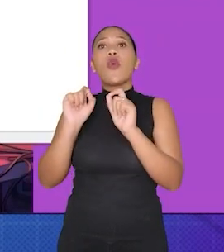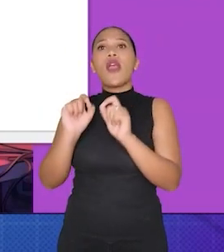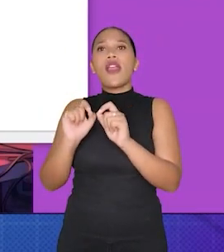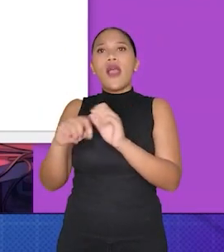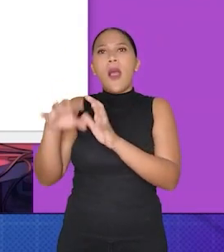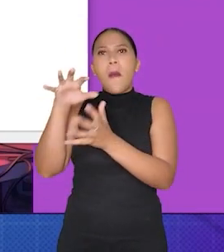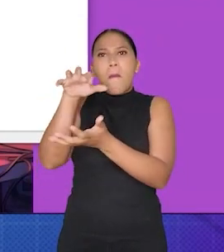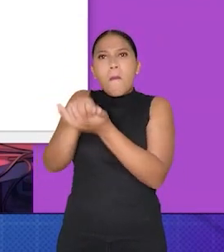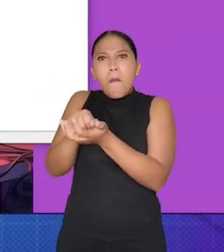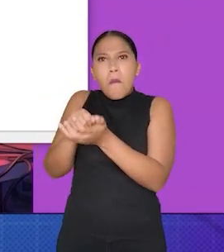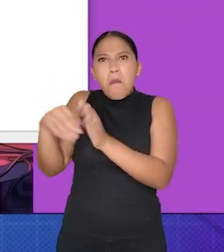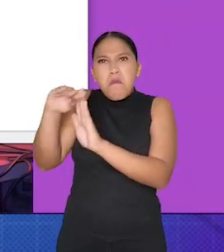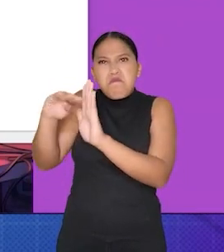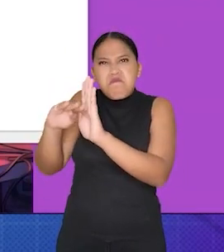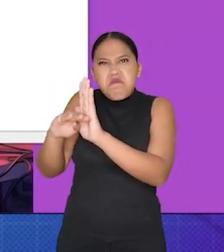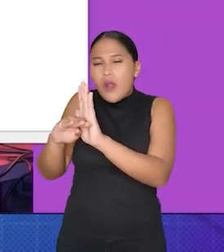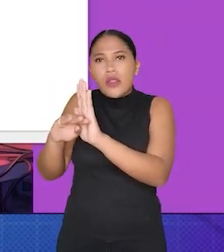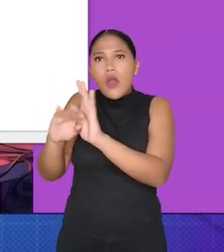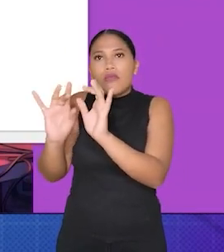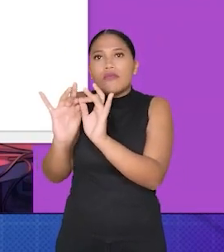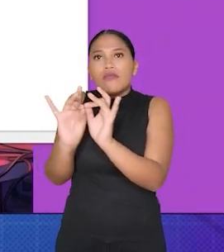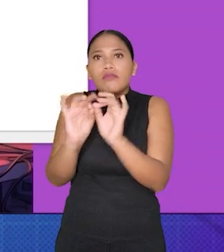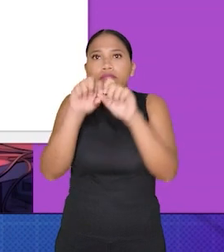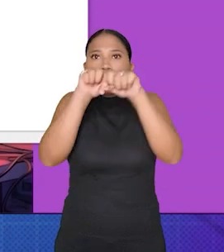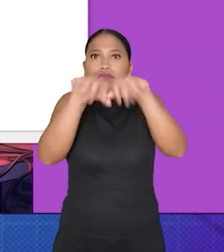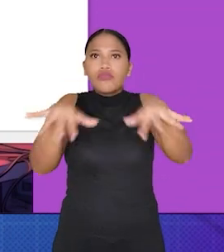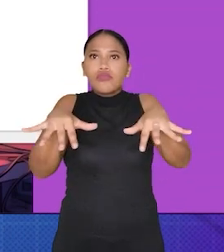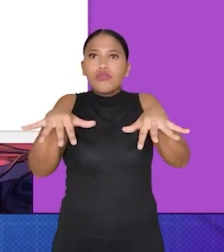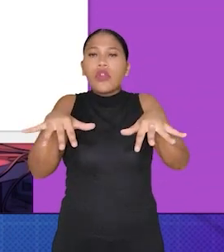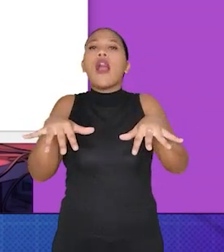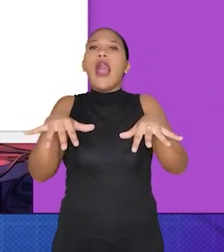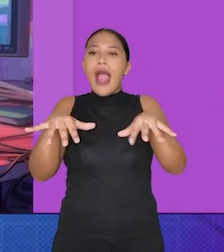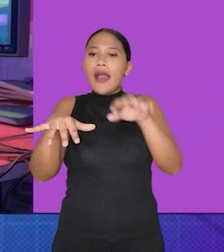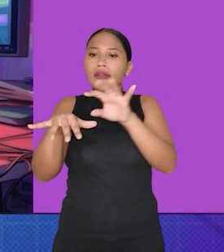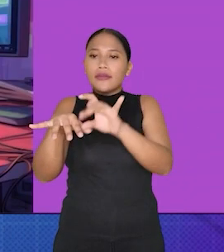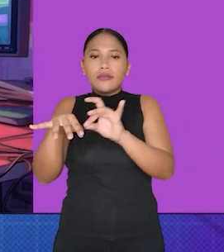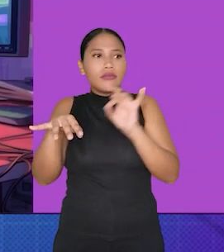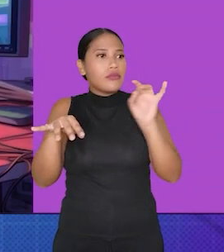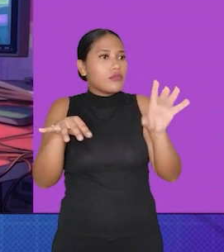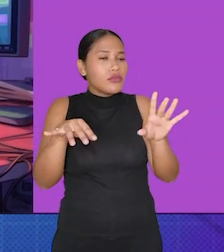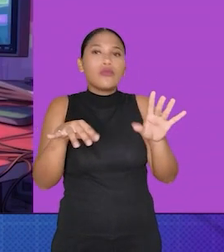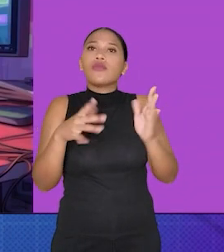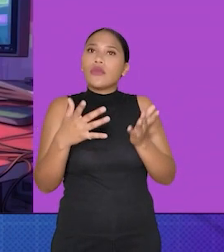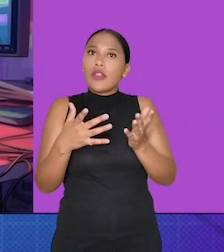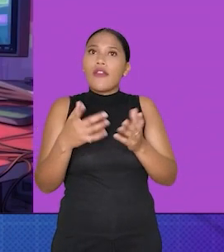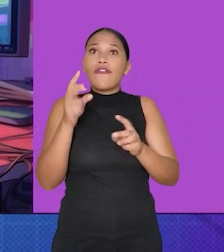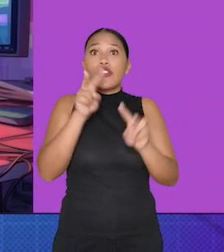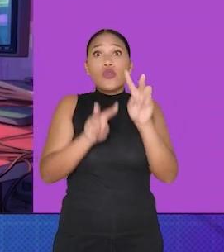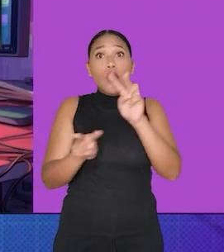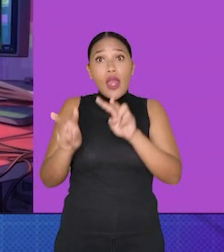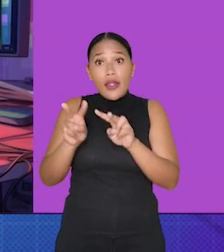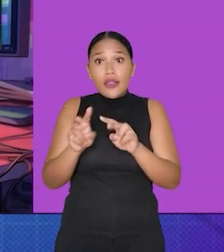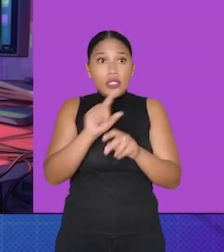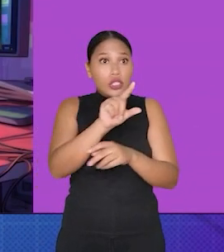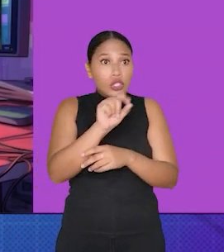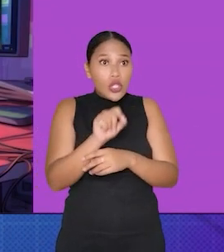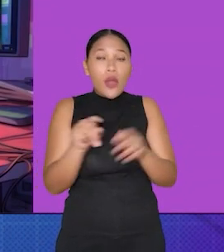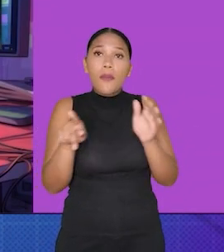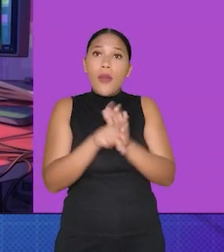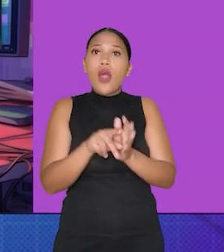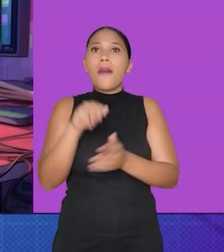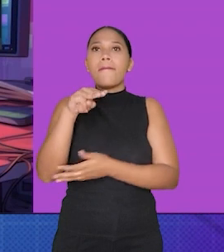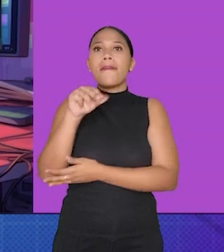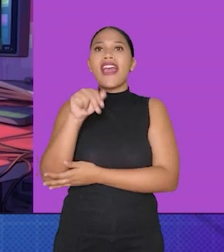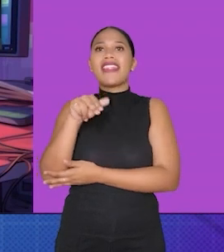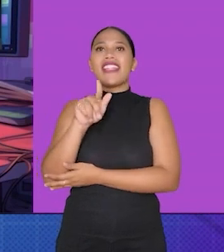descompacte o arquivo em uma pasta no seu computador. Adicione o plugin. No Construct 2, clique em View, Visualizar e selecione